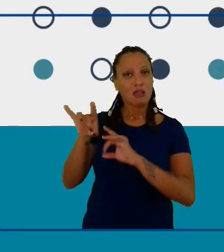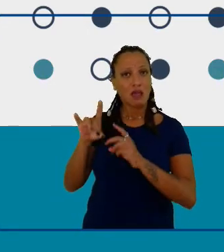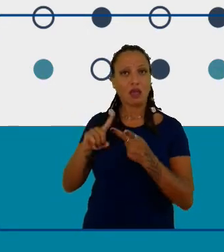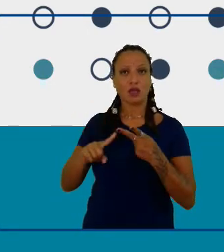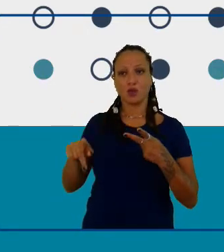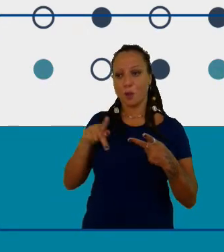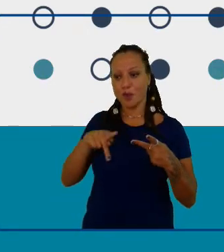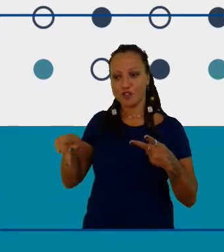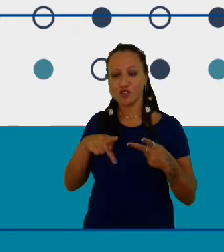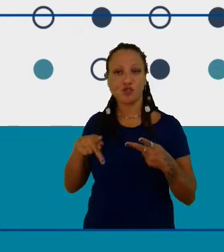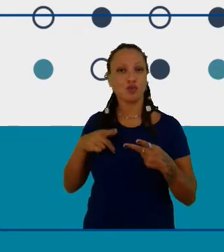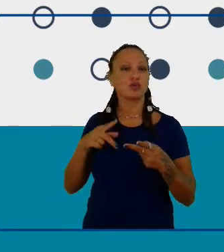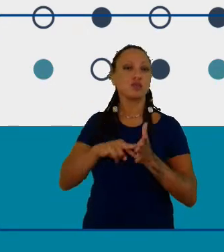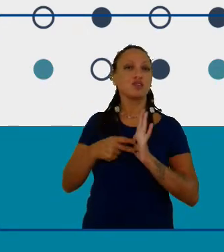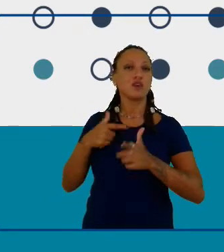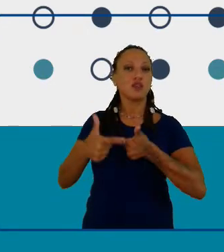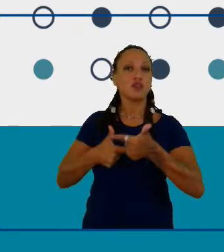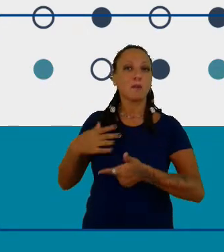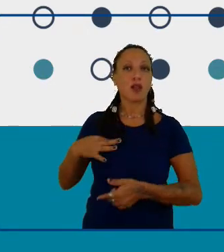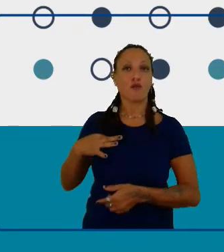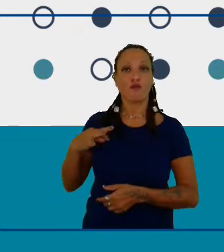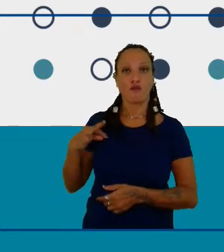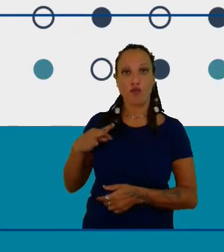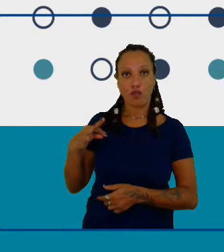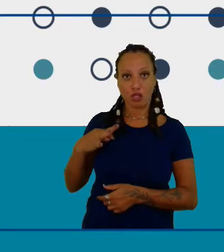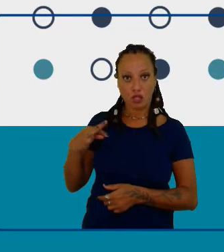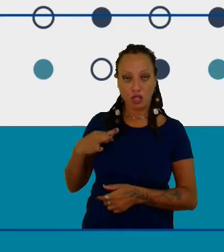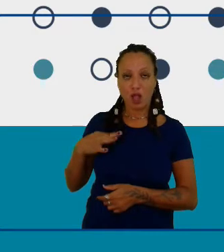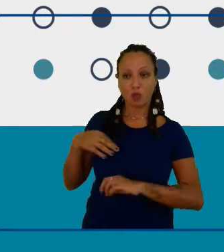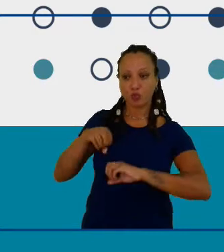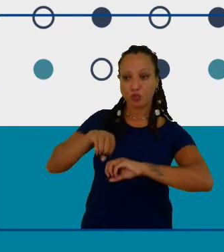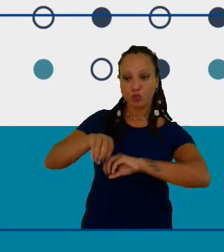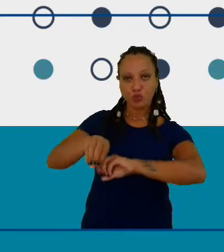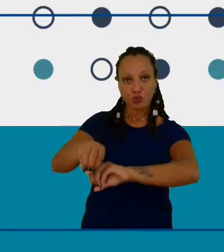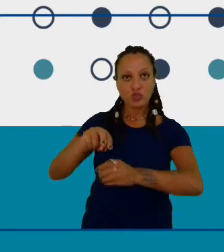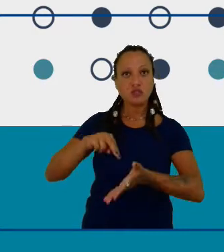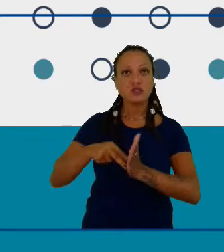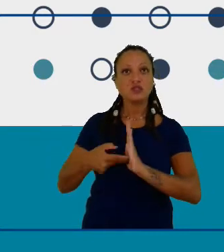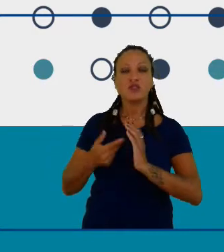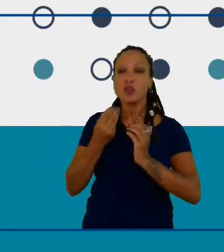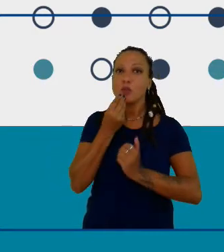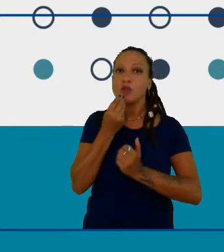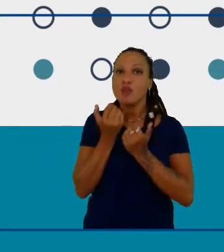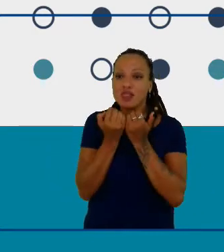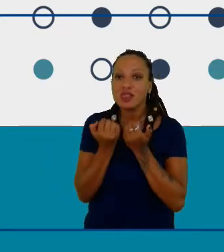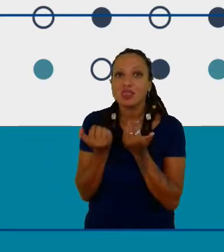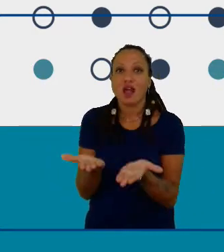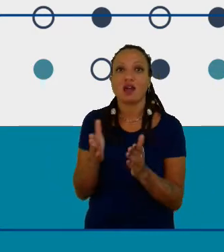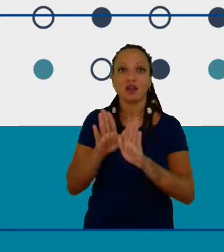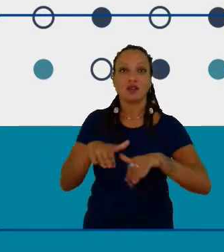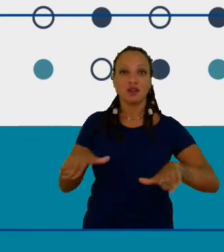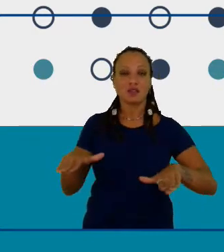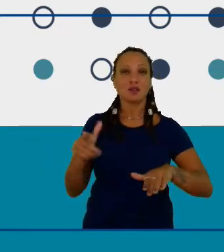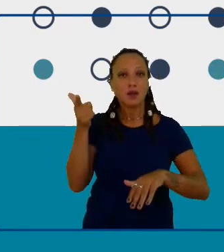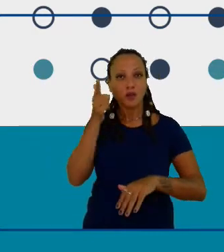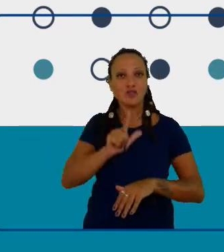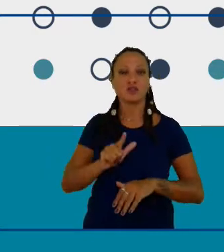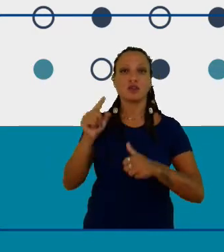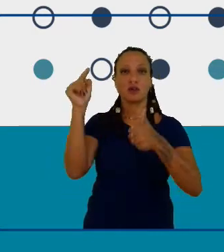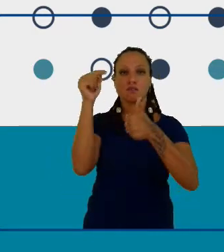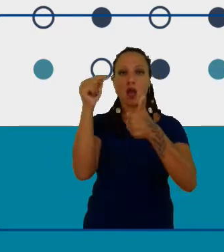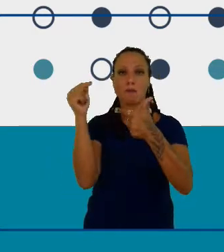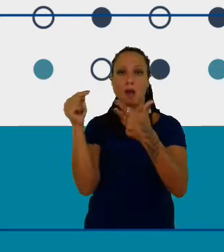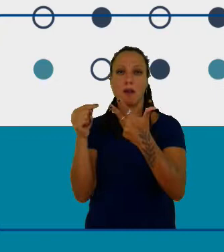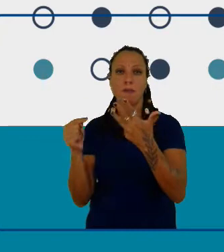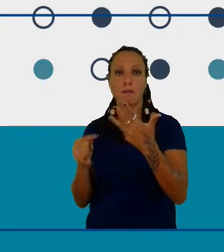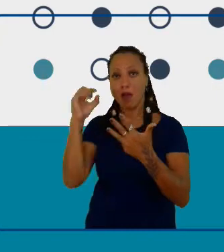voluntário. Eles representam uma oportunidade para as crianças se envolverem em tópicos para além do que eles